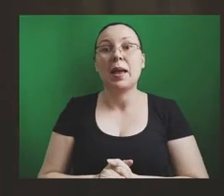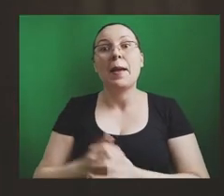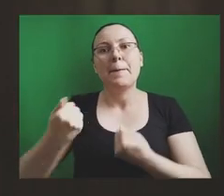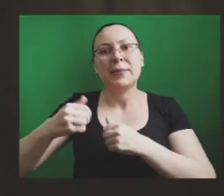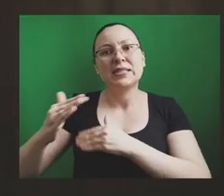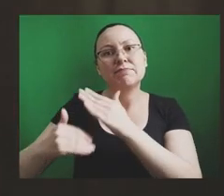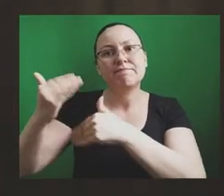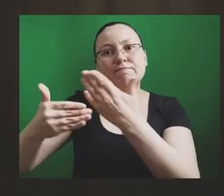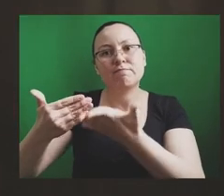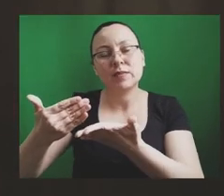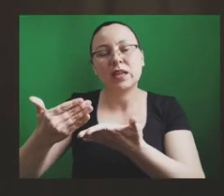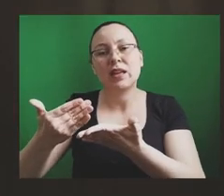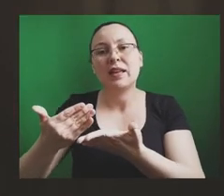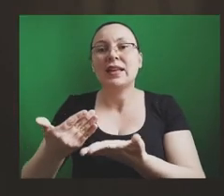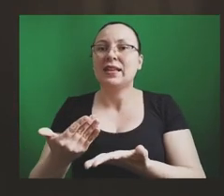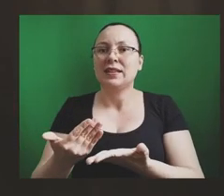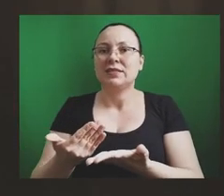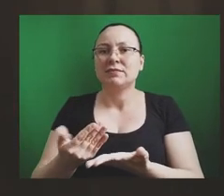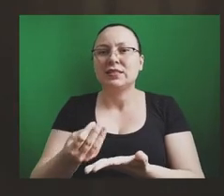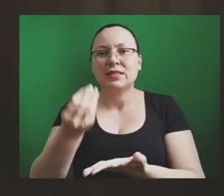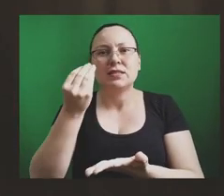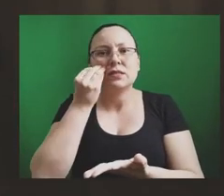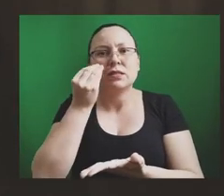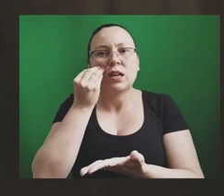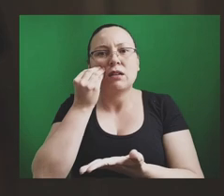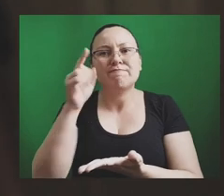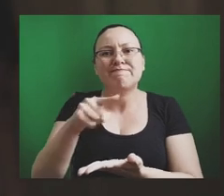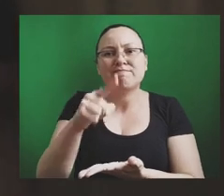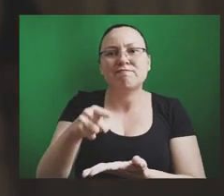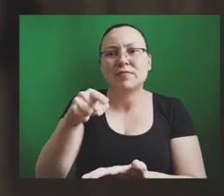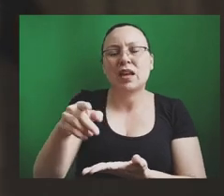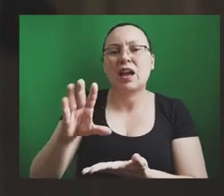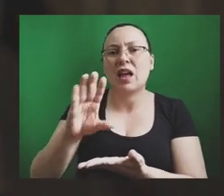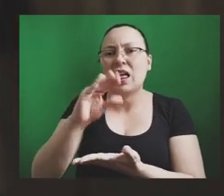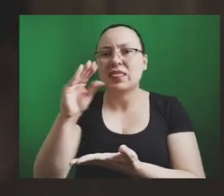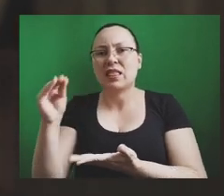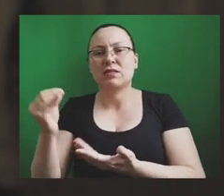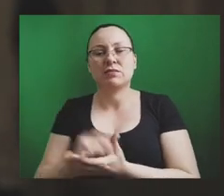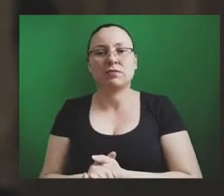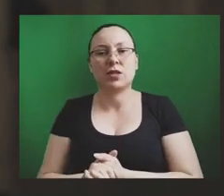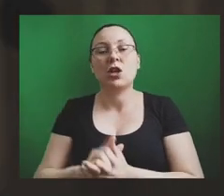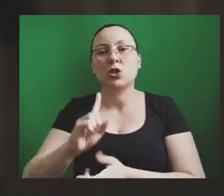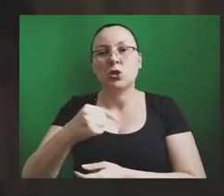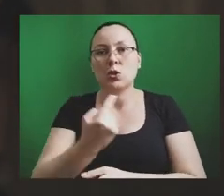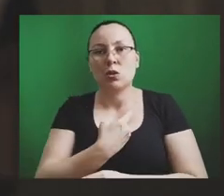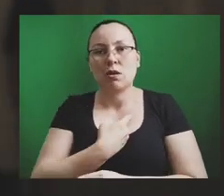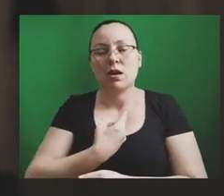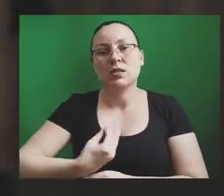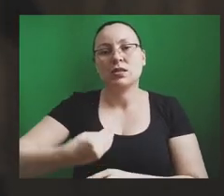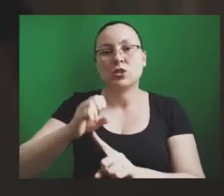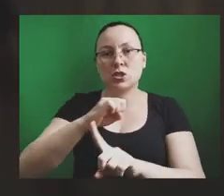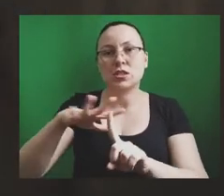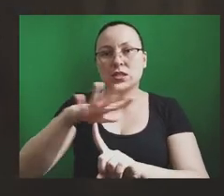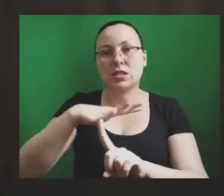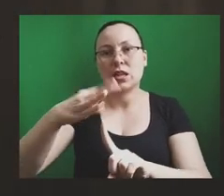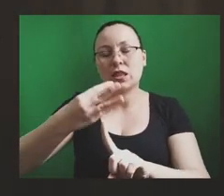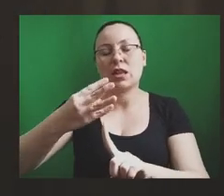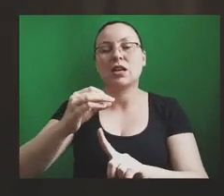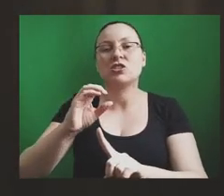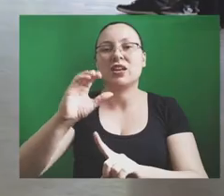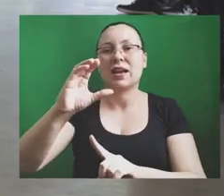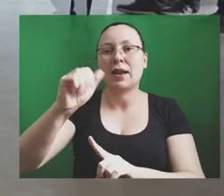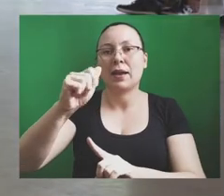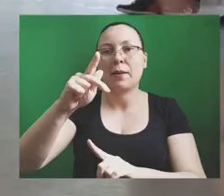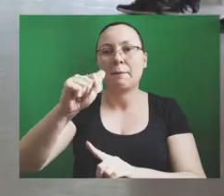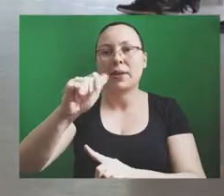avançar e combater os retrocessos. Vivemos em uma sociedade capacitista na qual as pessoas com deficiência são vistas e